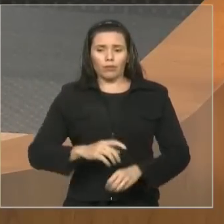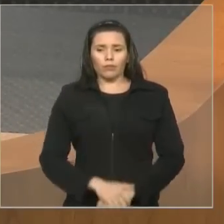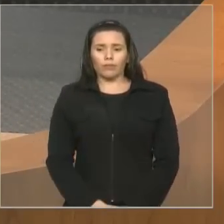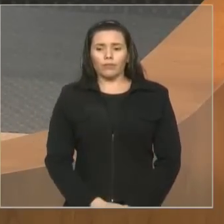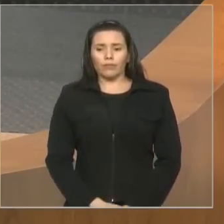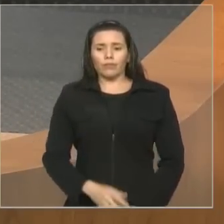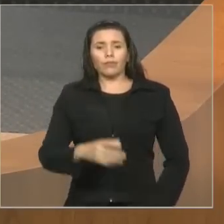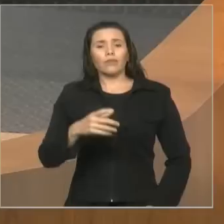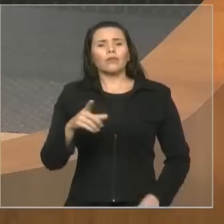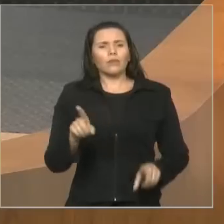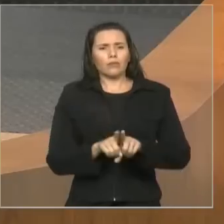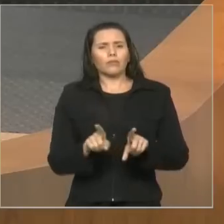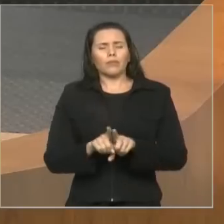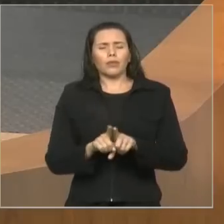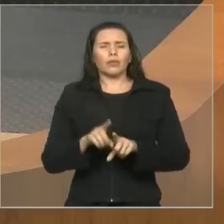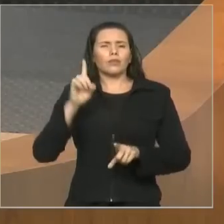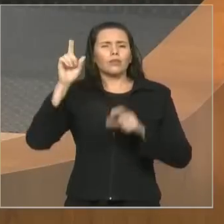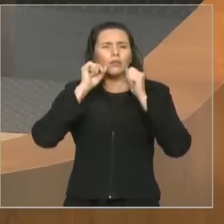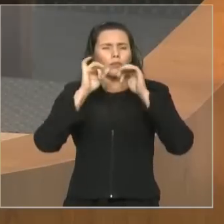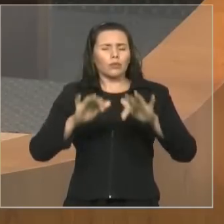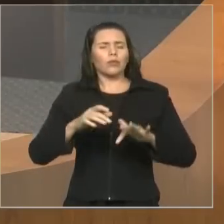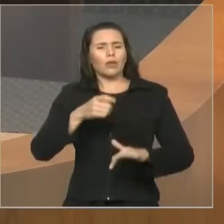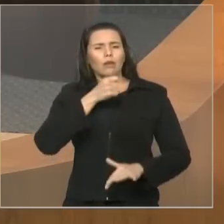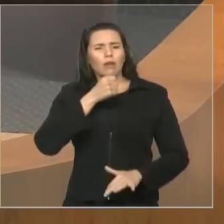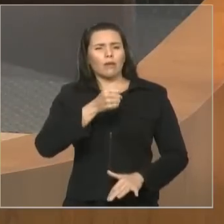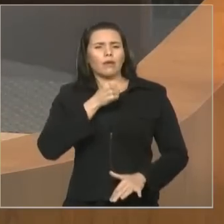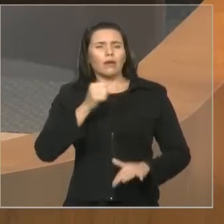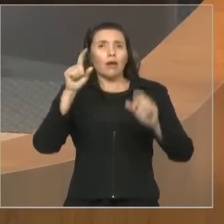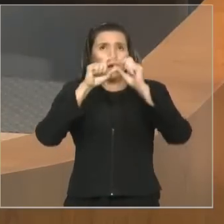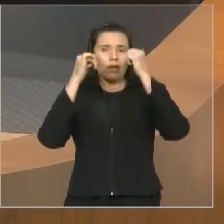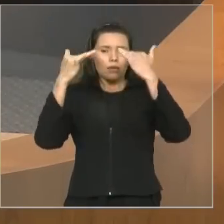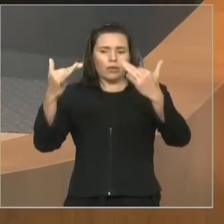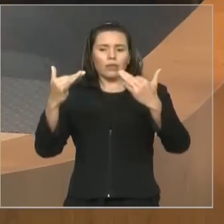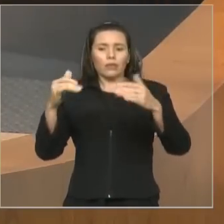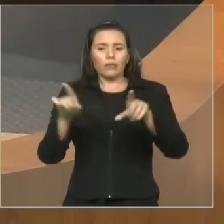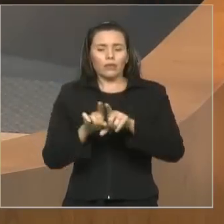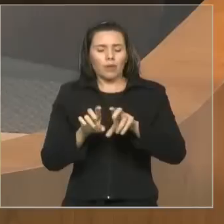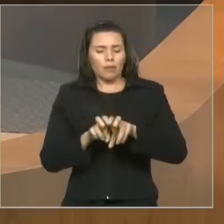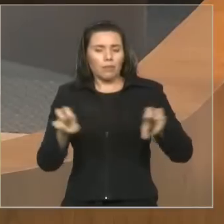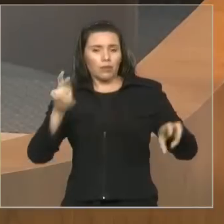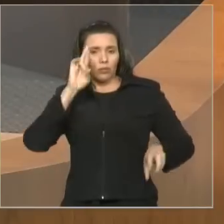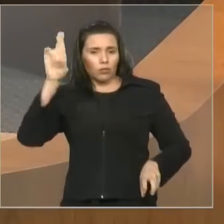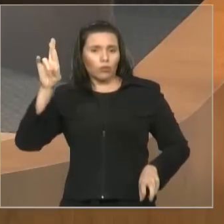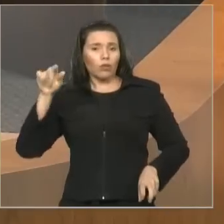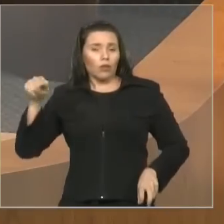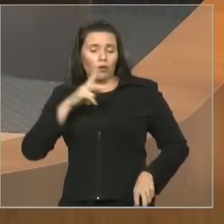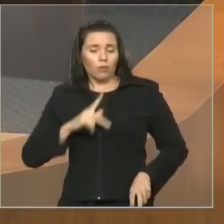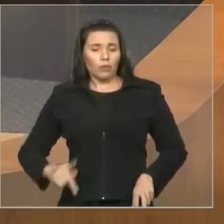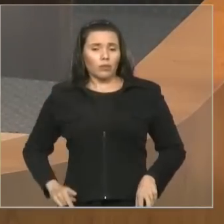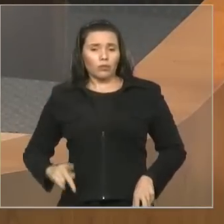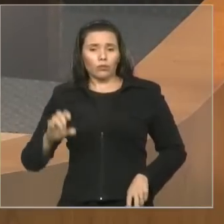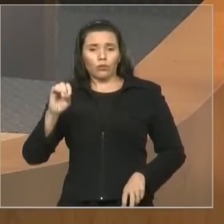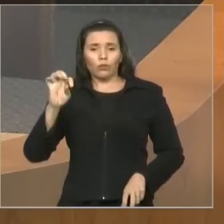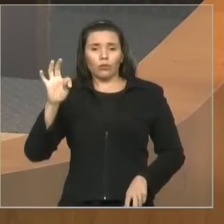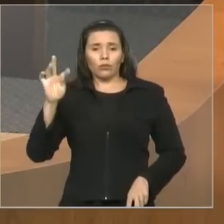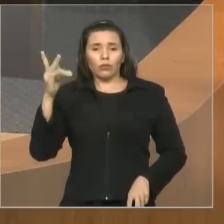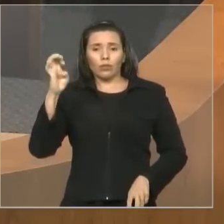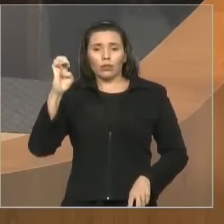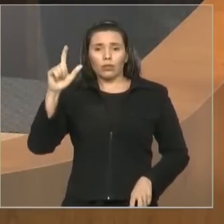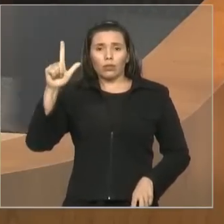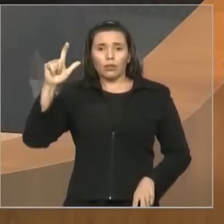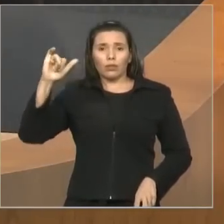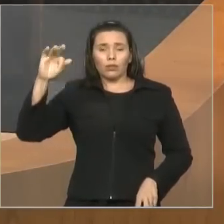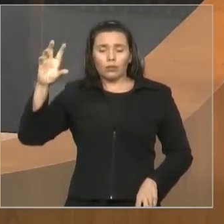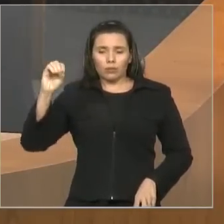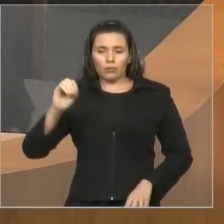a mesa liderada pelo senhor presidente Otelino Neto, no qual, Cleide, quero fazer uma